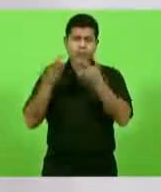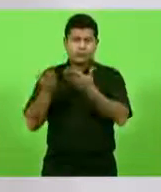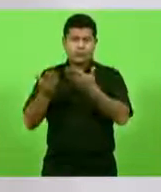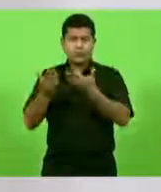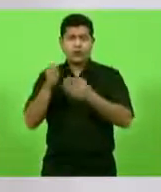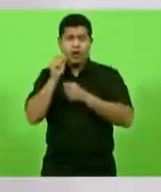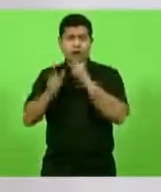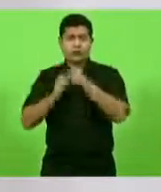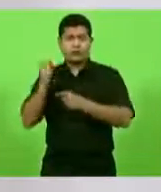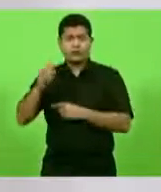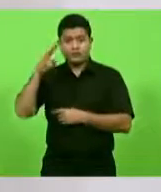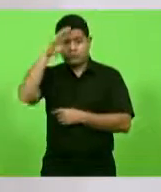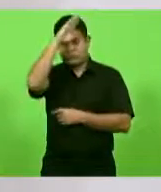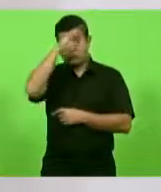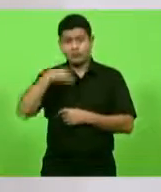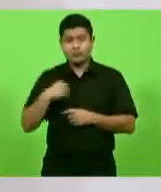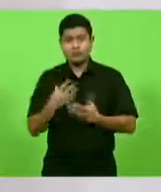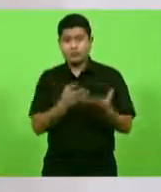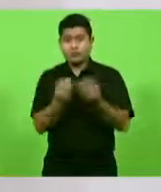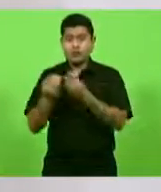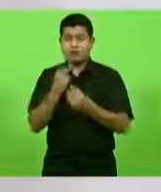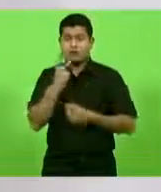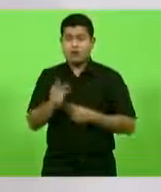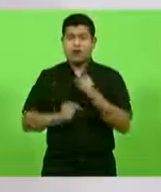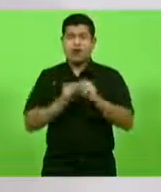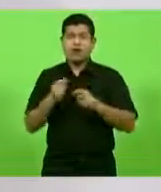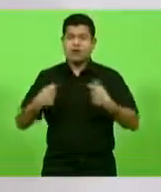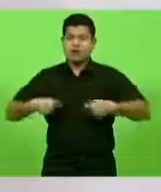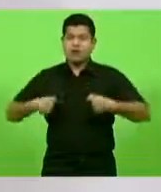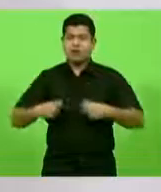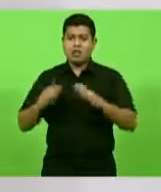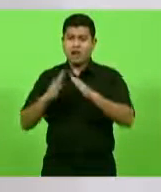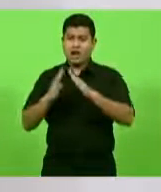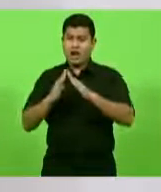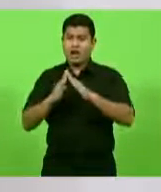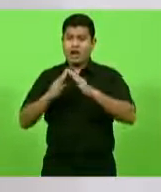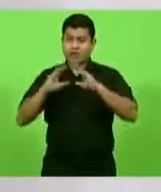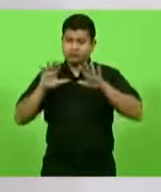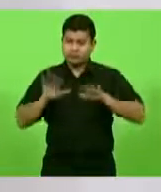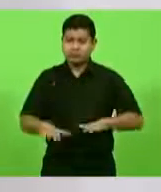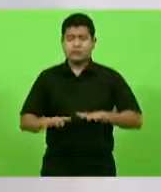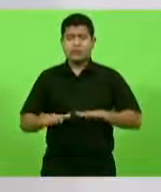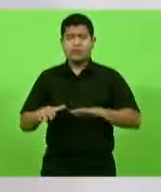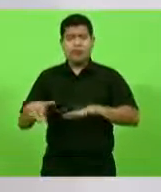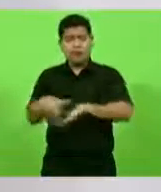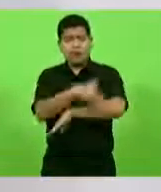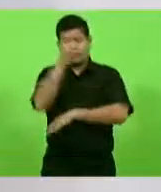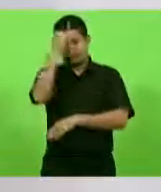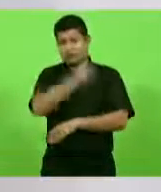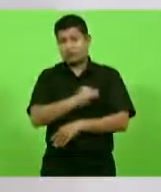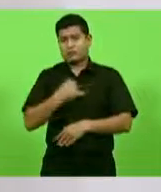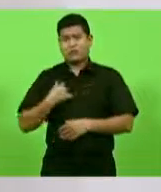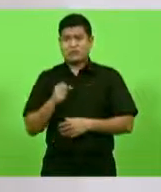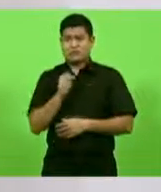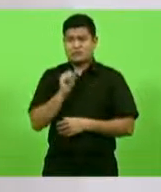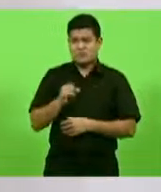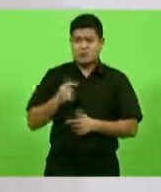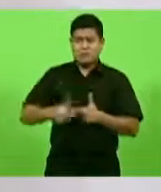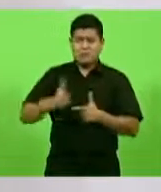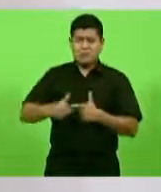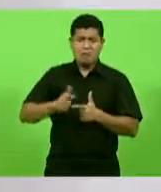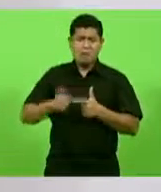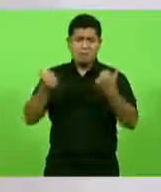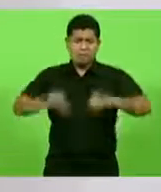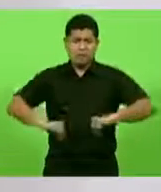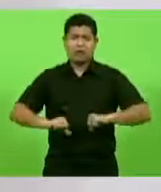dizia para ficar em casa, para que só se tivesse muito mal ir para o hospital, essa é